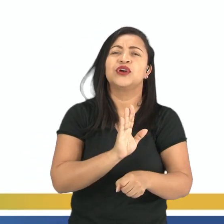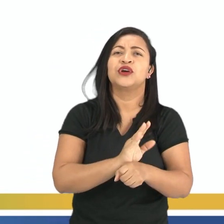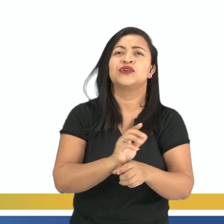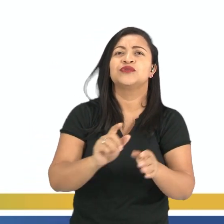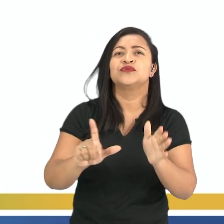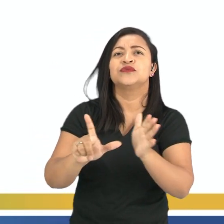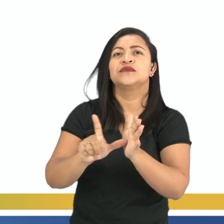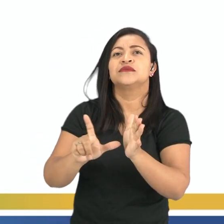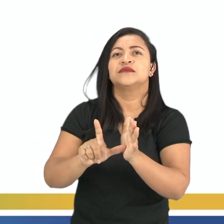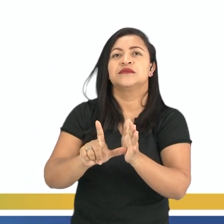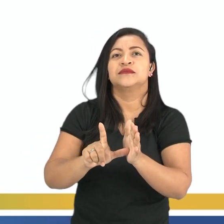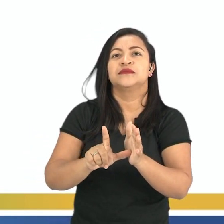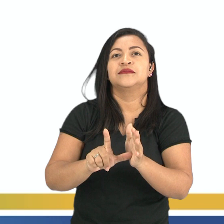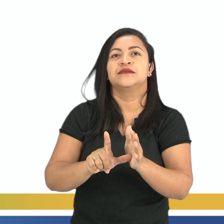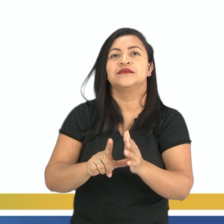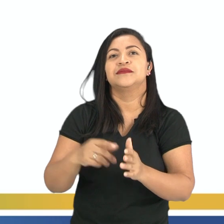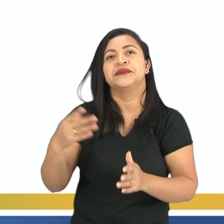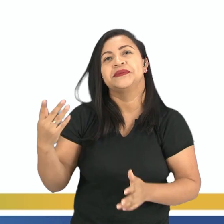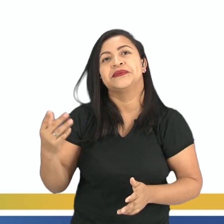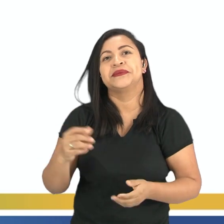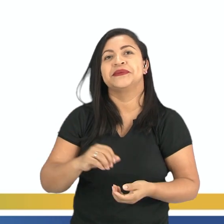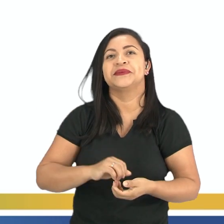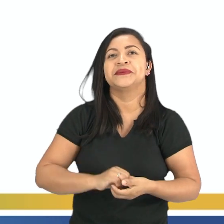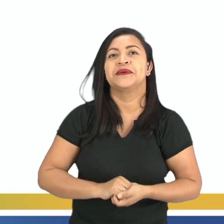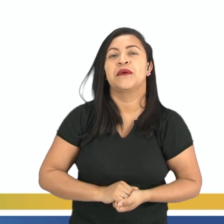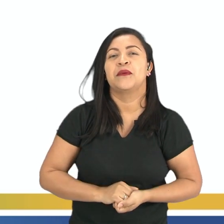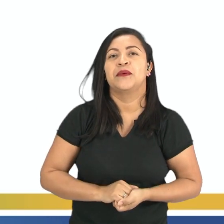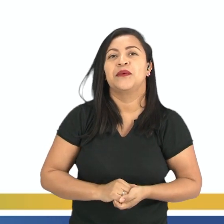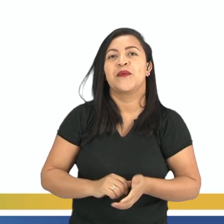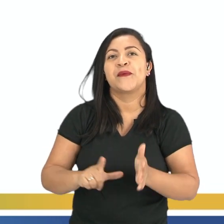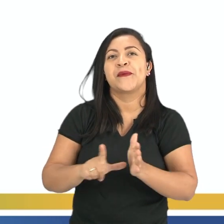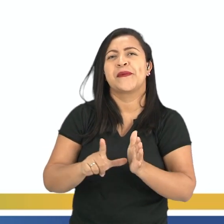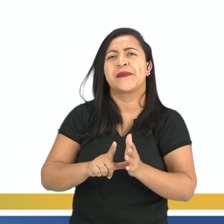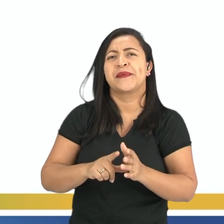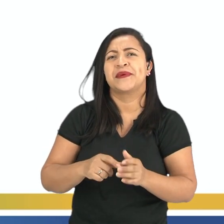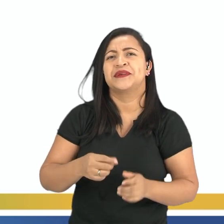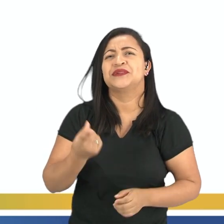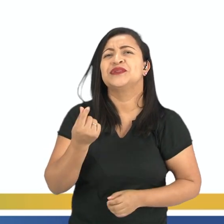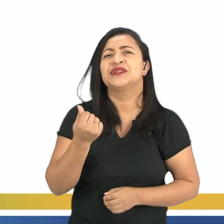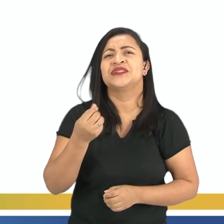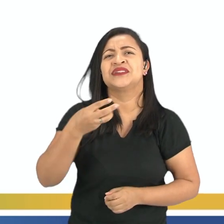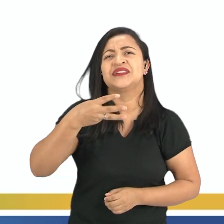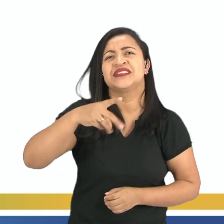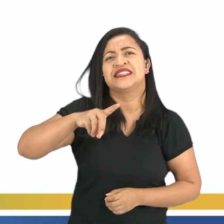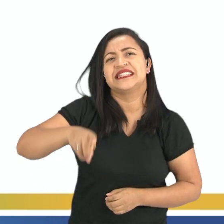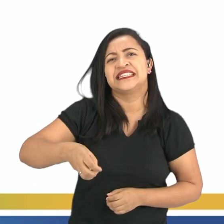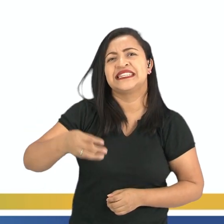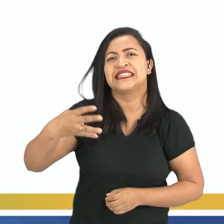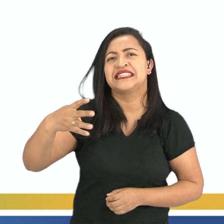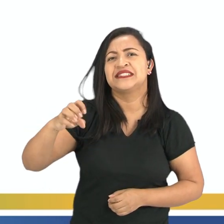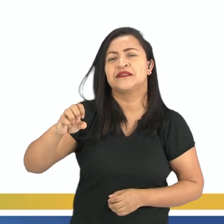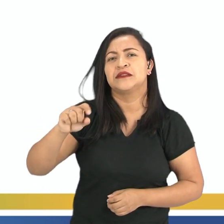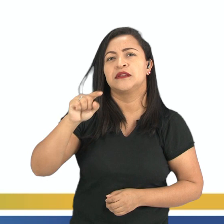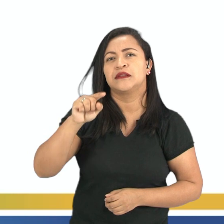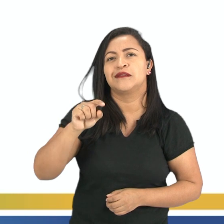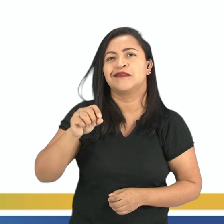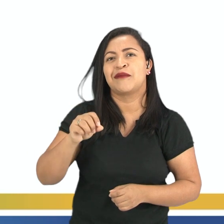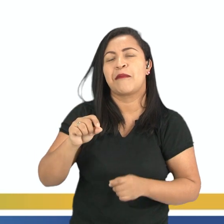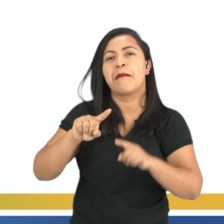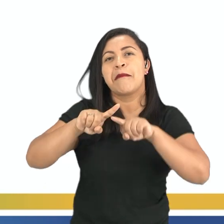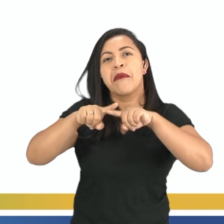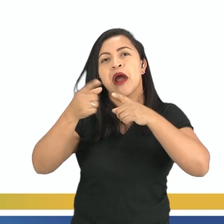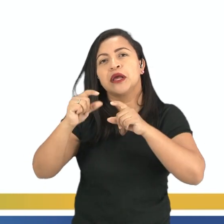local. Comércio local, na tampa da garrafa, está custando R$,49, mas há uma etiqueta